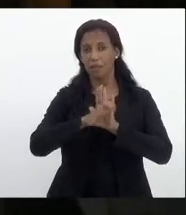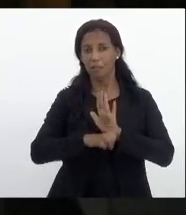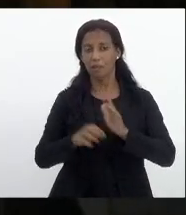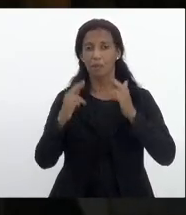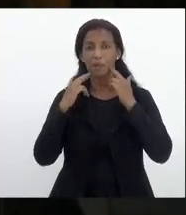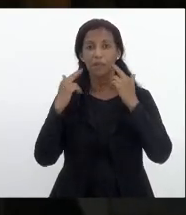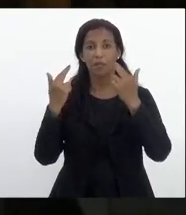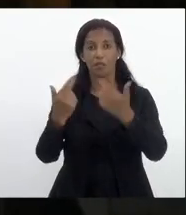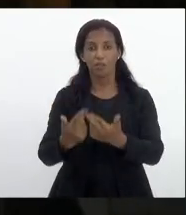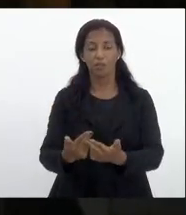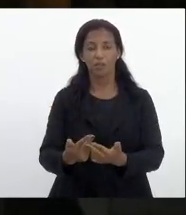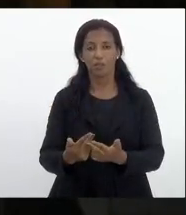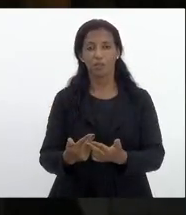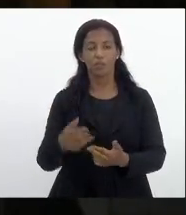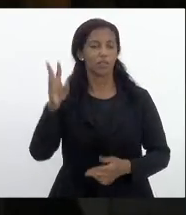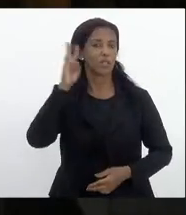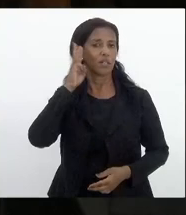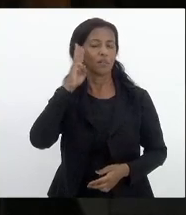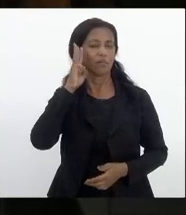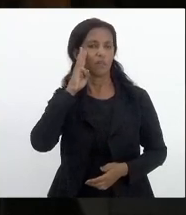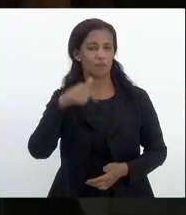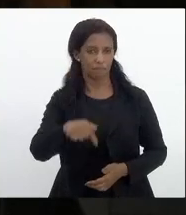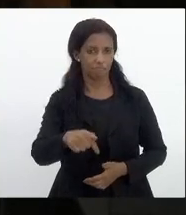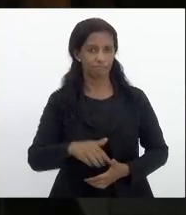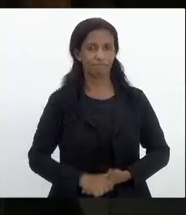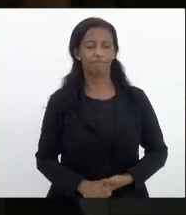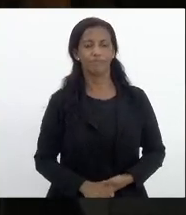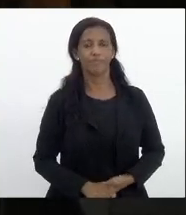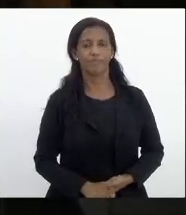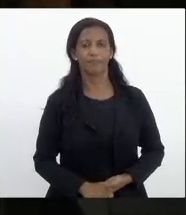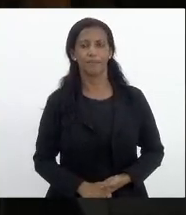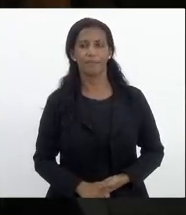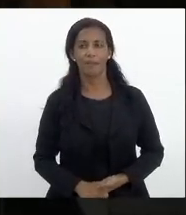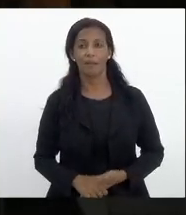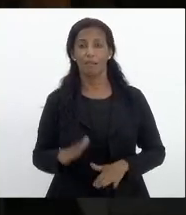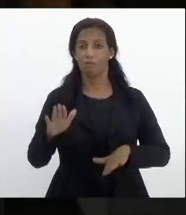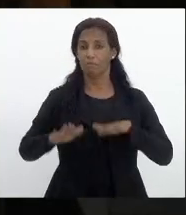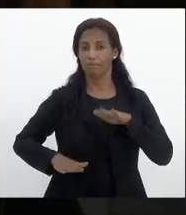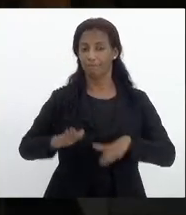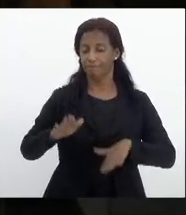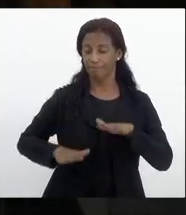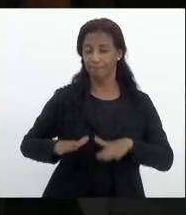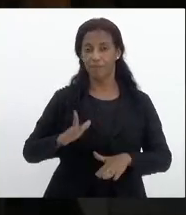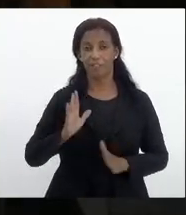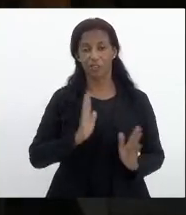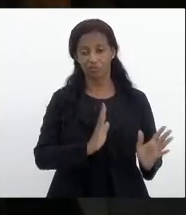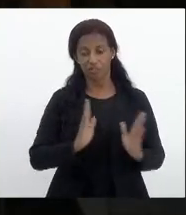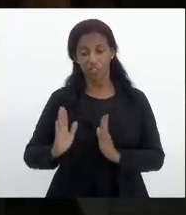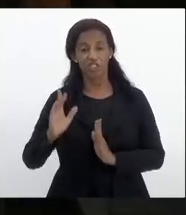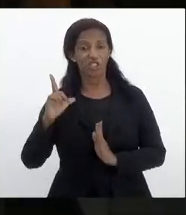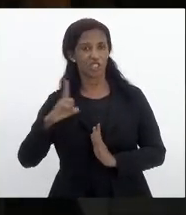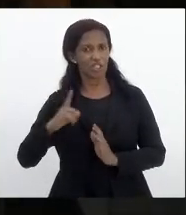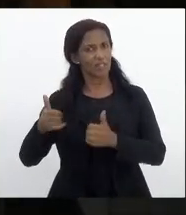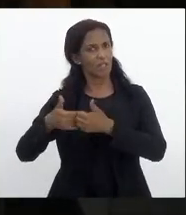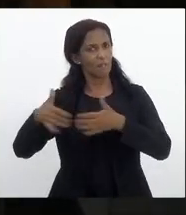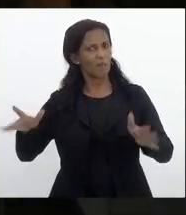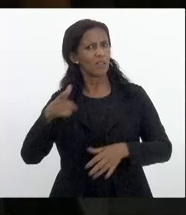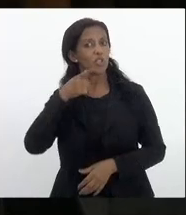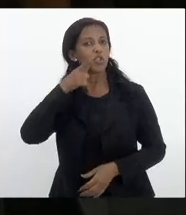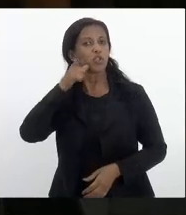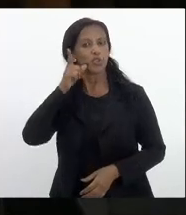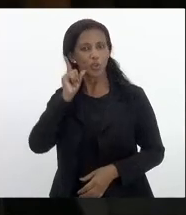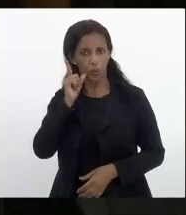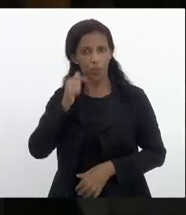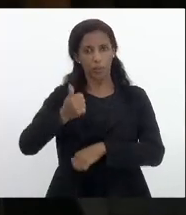sessões de terça feira apesar de terem já aberto desde ontem